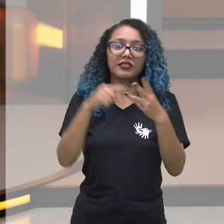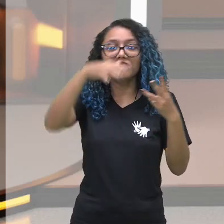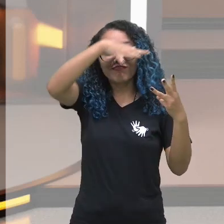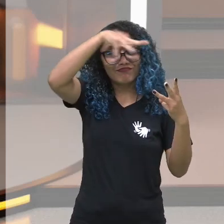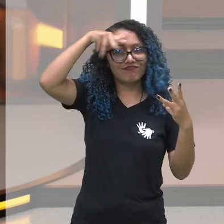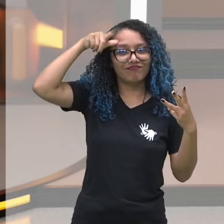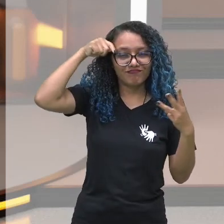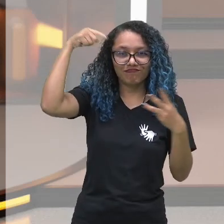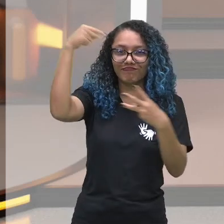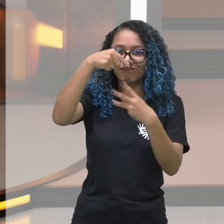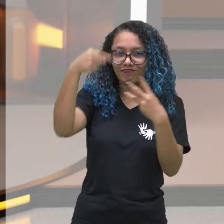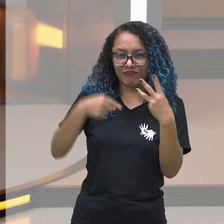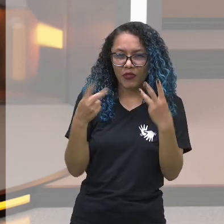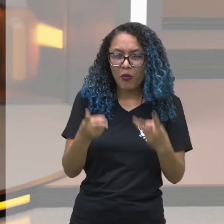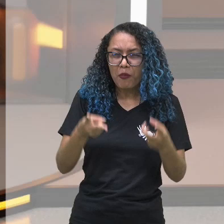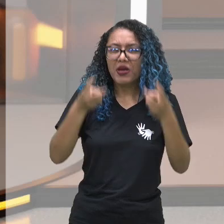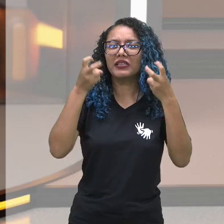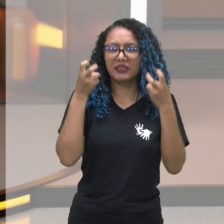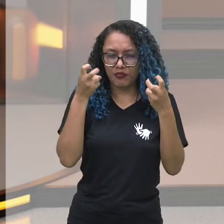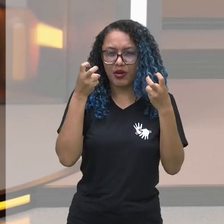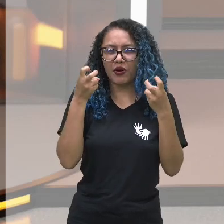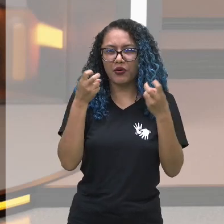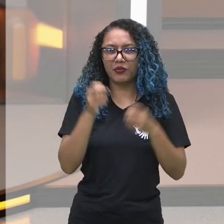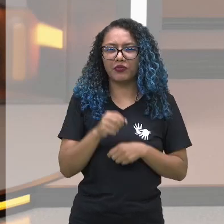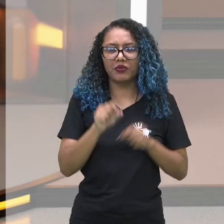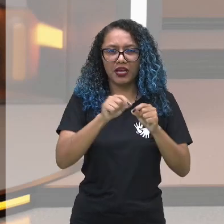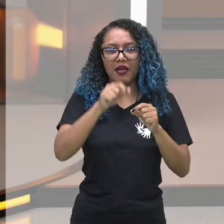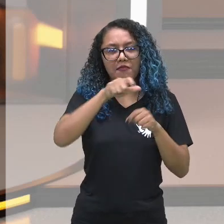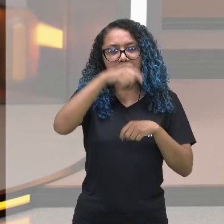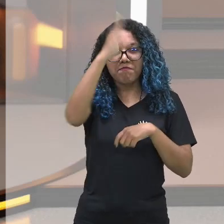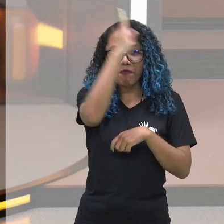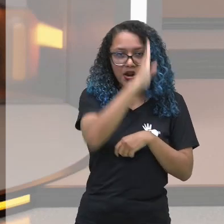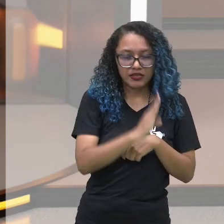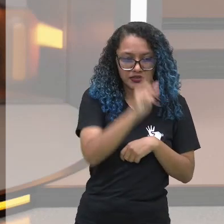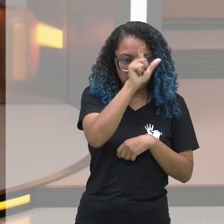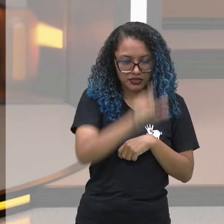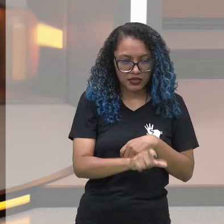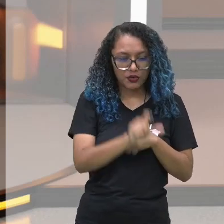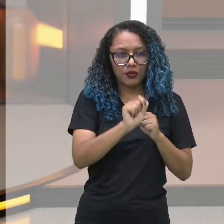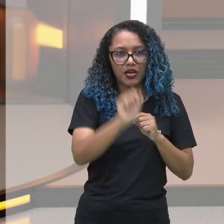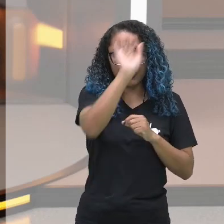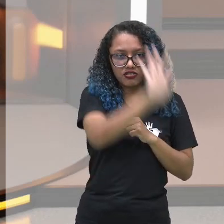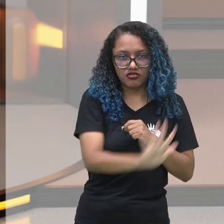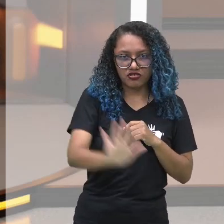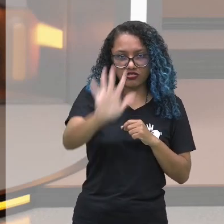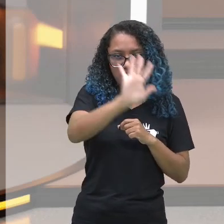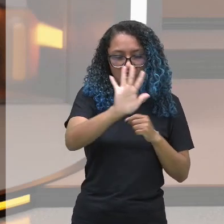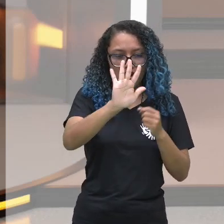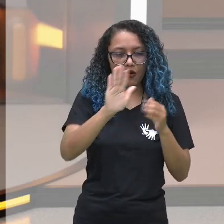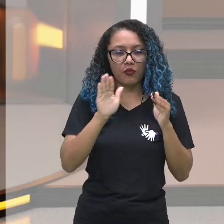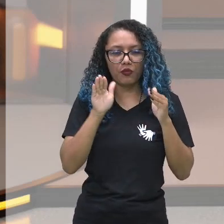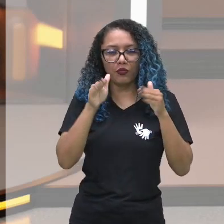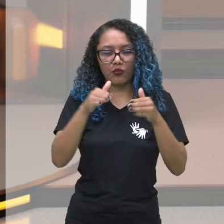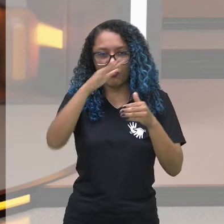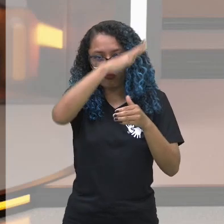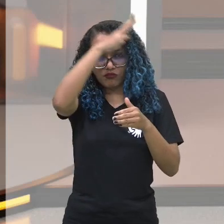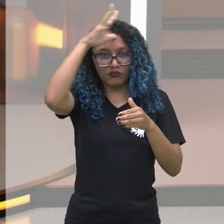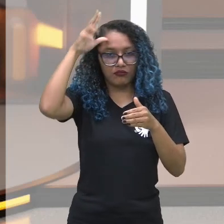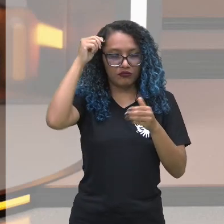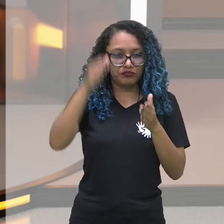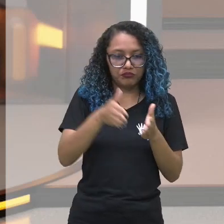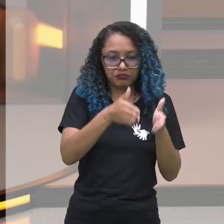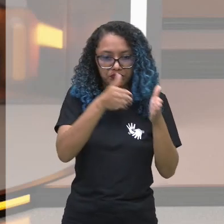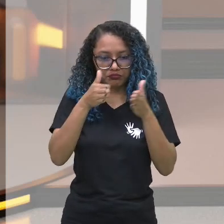sou manauense. Percebam que ser brasileiro é o macro. Ser amazonense